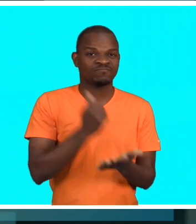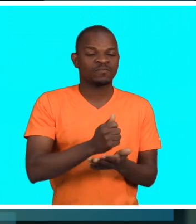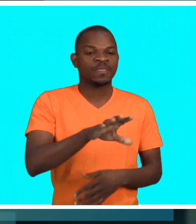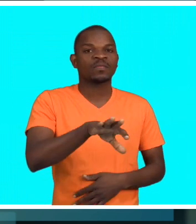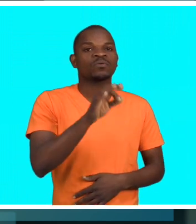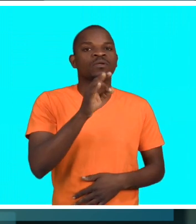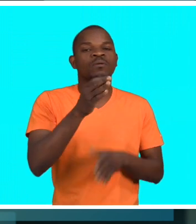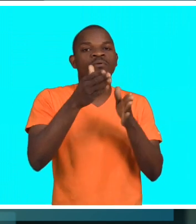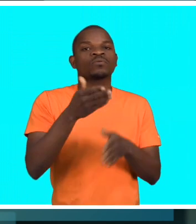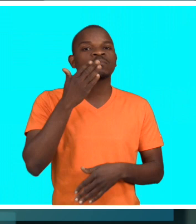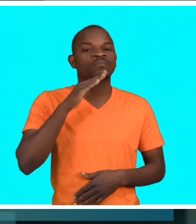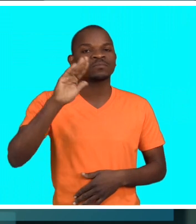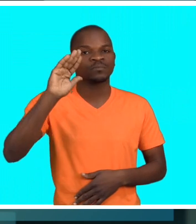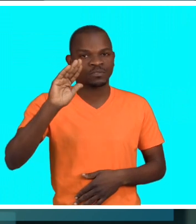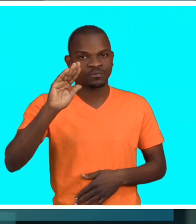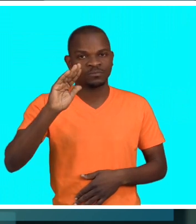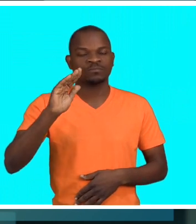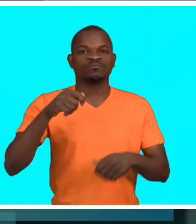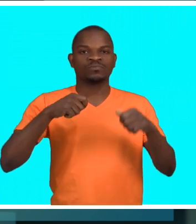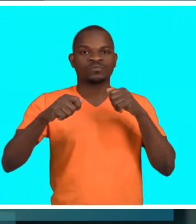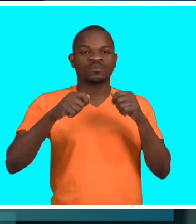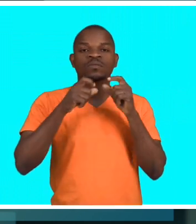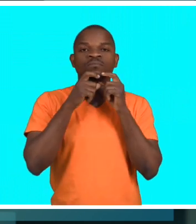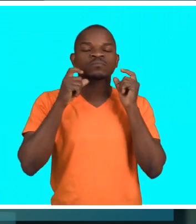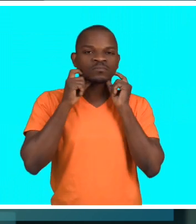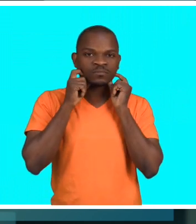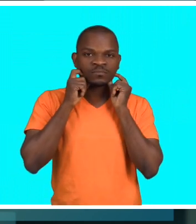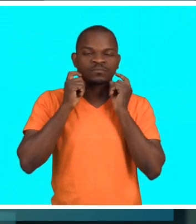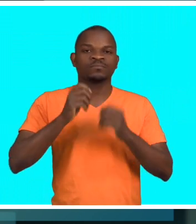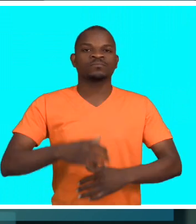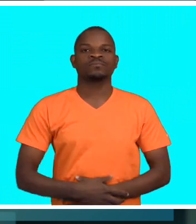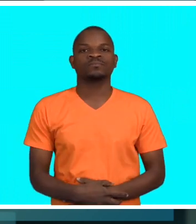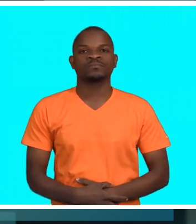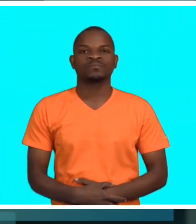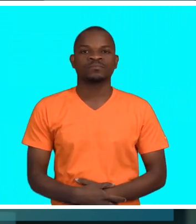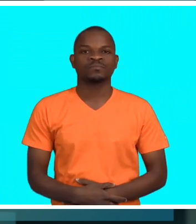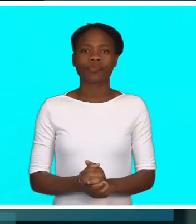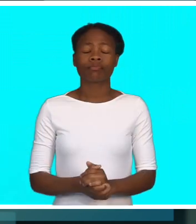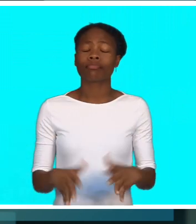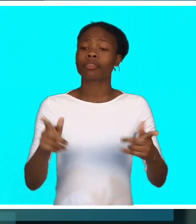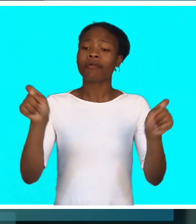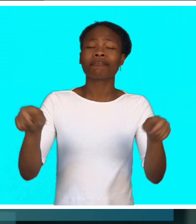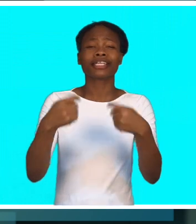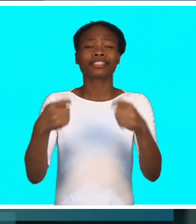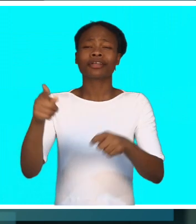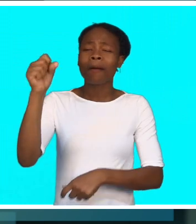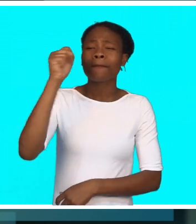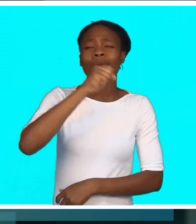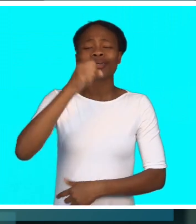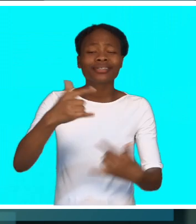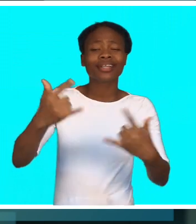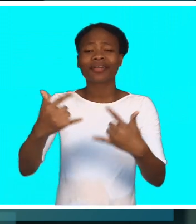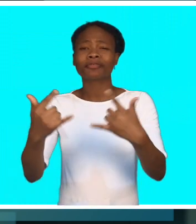decidir, temos que escolher aqueles que nós achamos que melhor vão dirigir os nossos destinos. O festival do hip